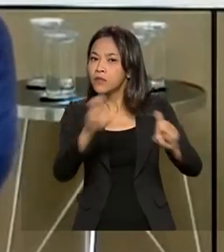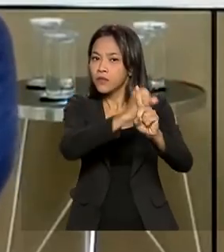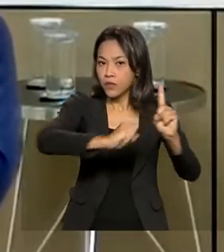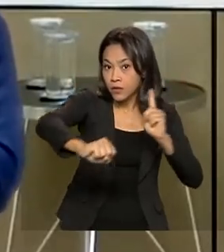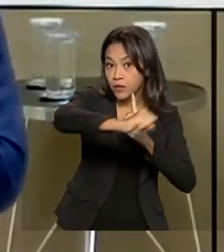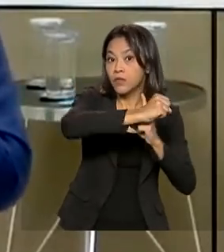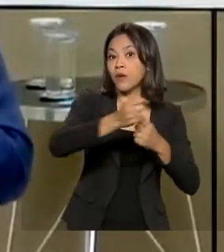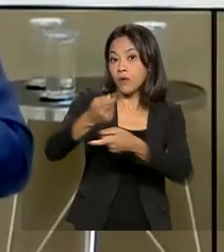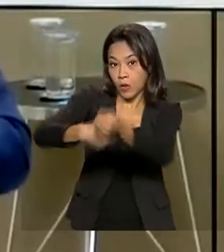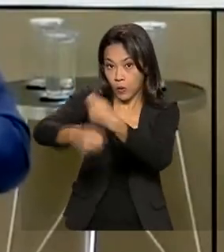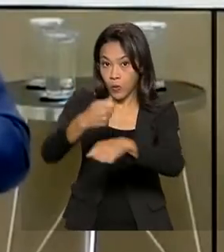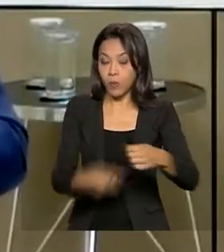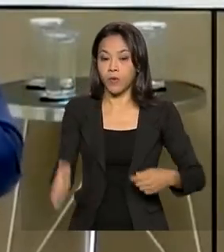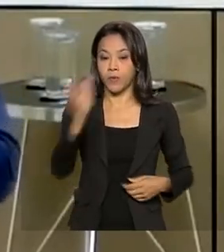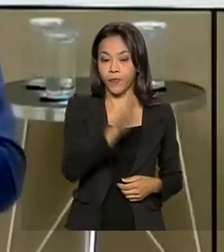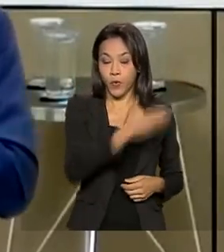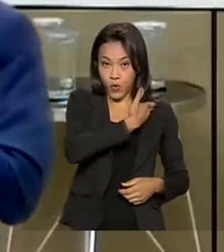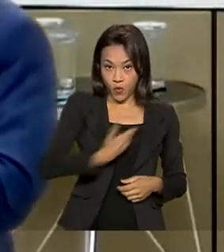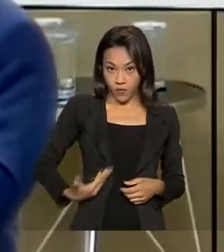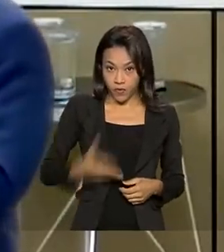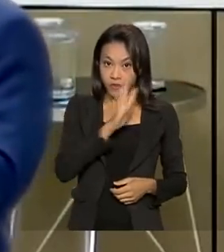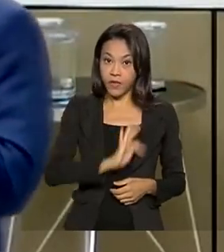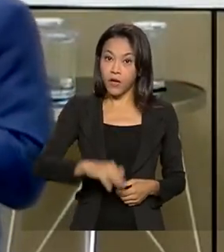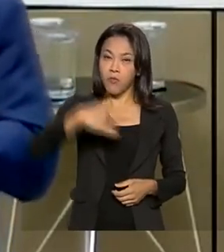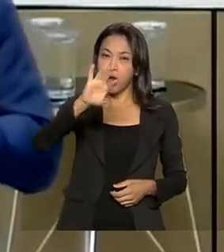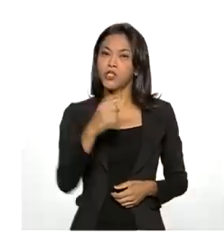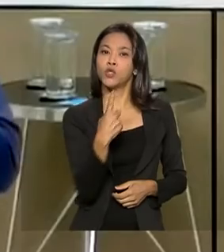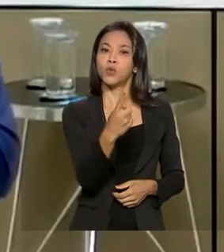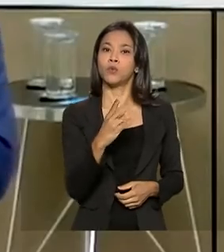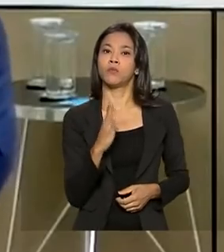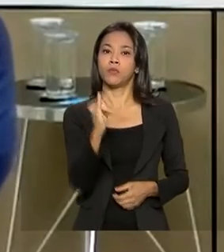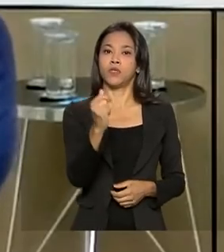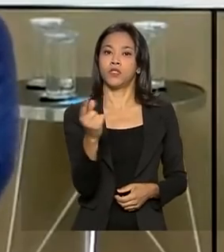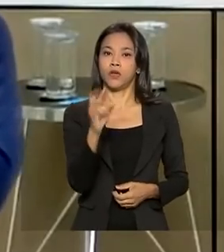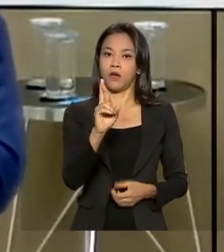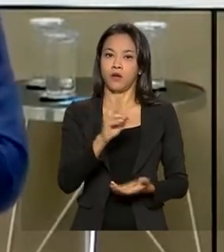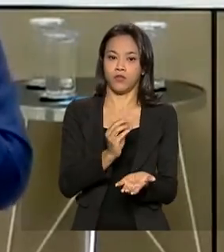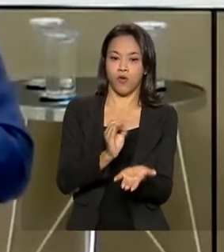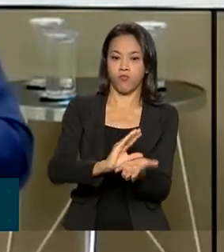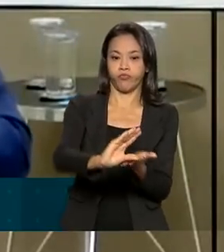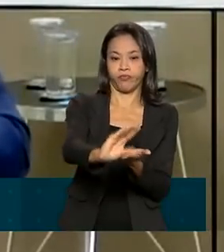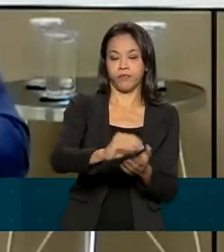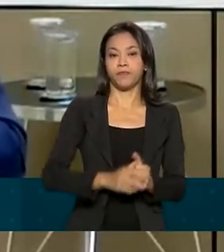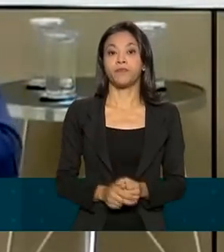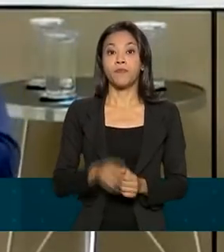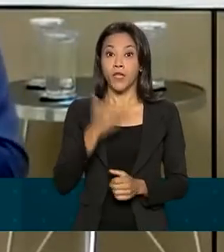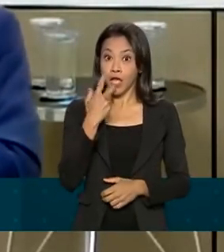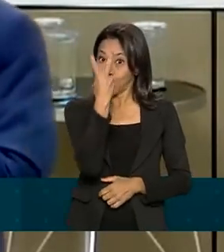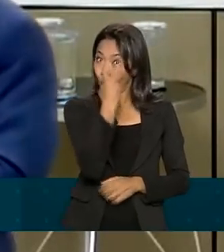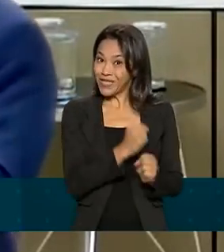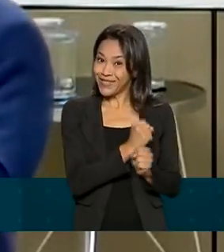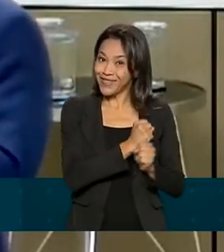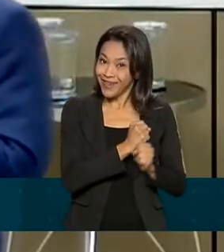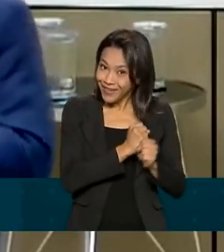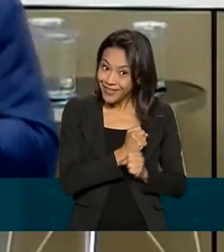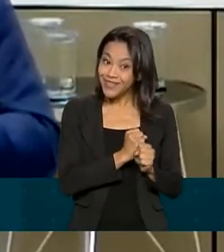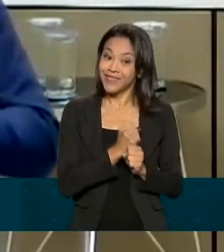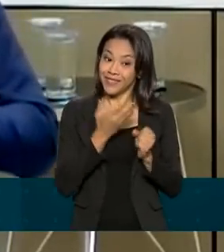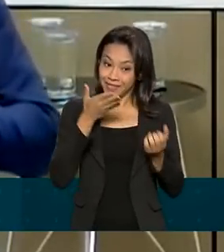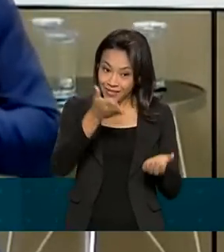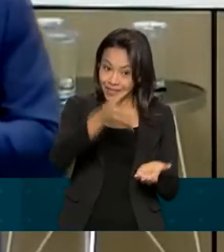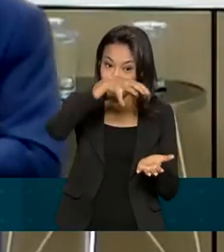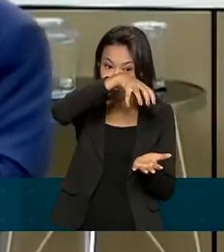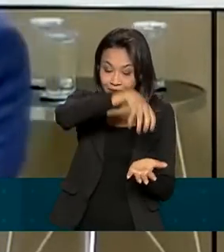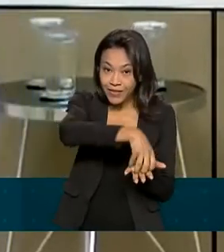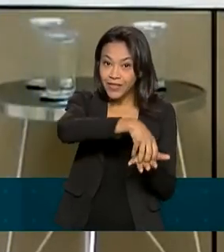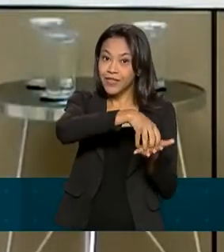O governo federal investiu mais de um bilhão de reais na Rede Vírus. Dois anos de rede de vírus, eu espero que daqui a